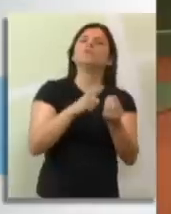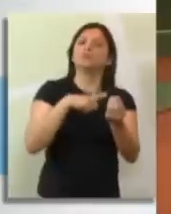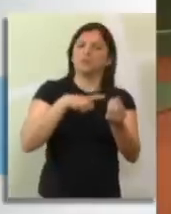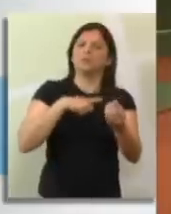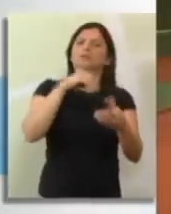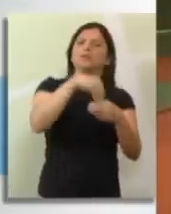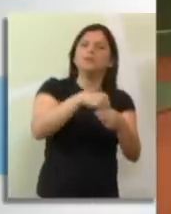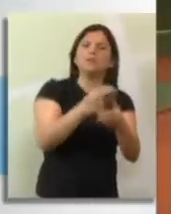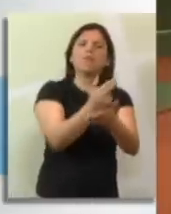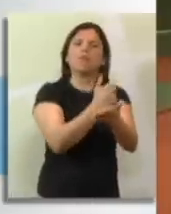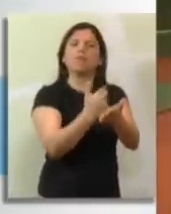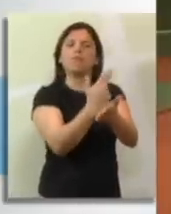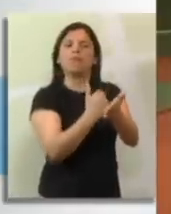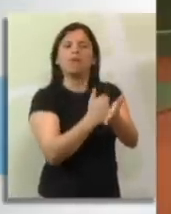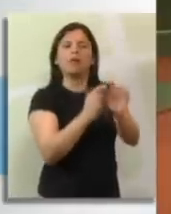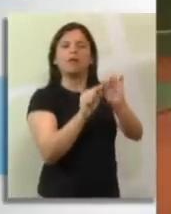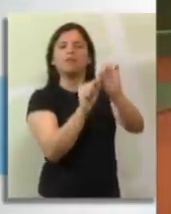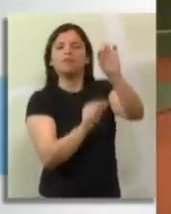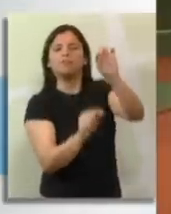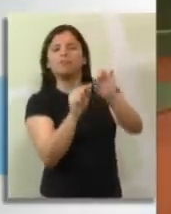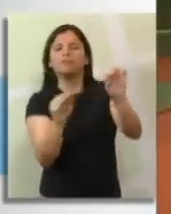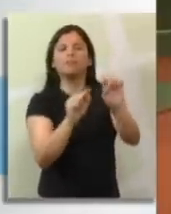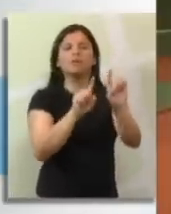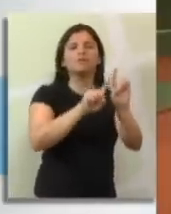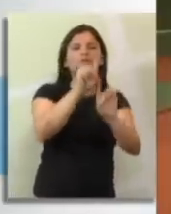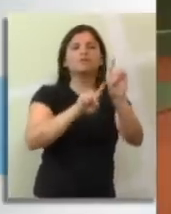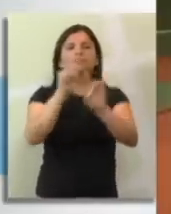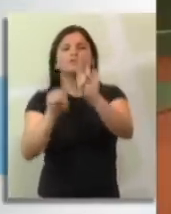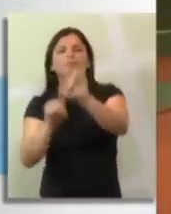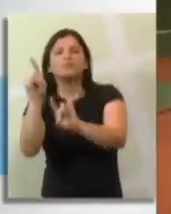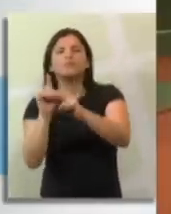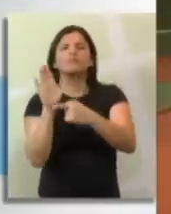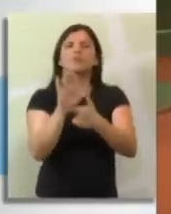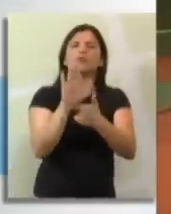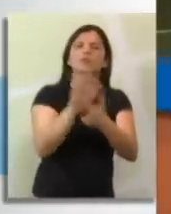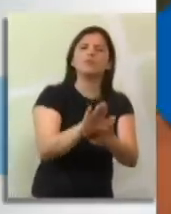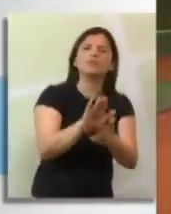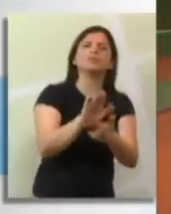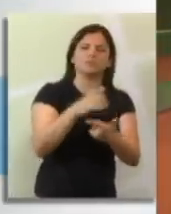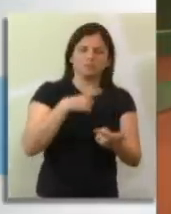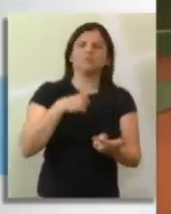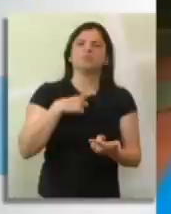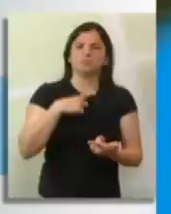então qual é o site dessa revista? Tava demorando pra Alice falar internet de novo. É.